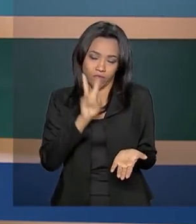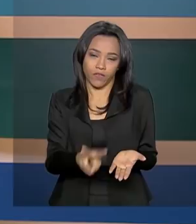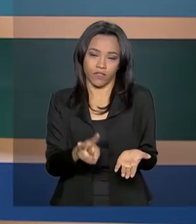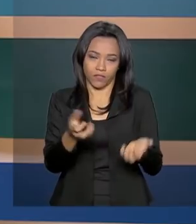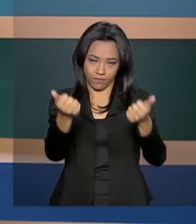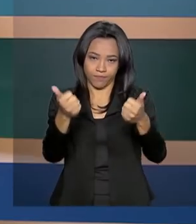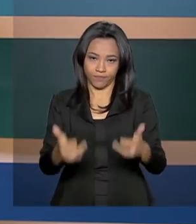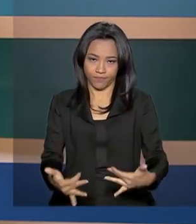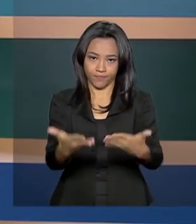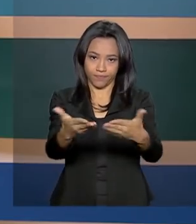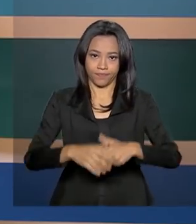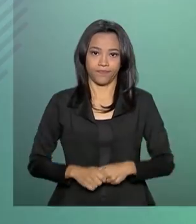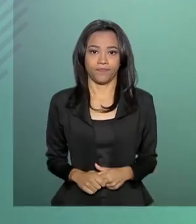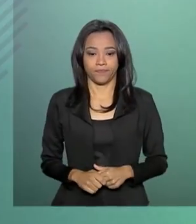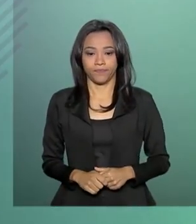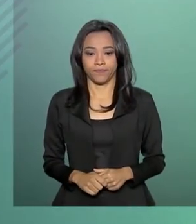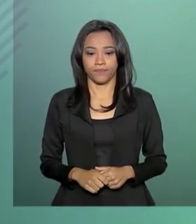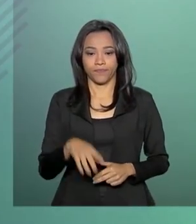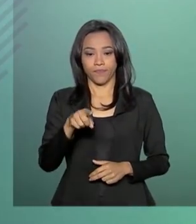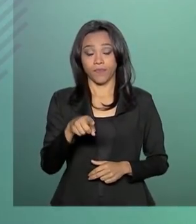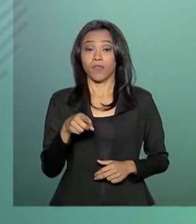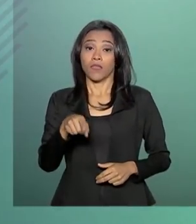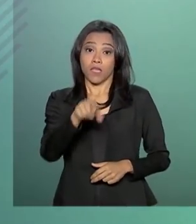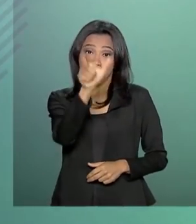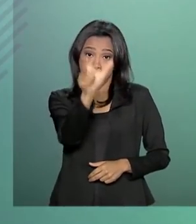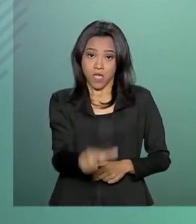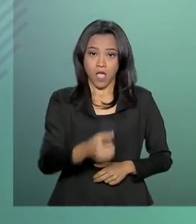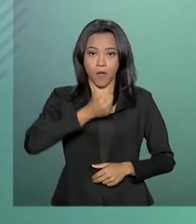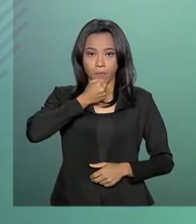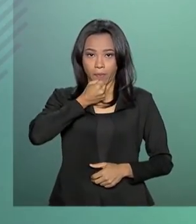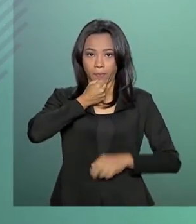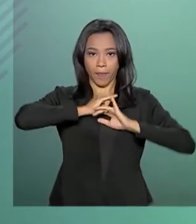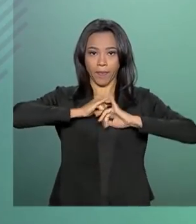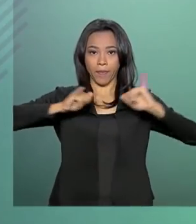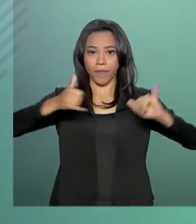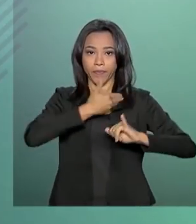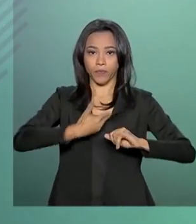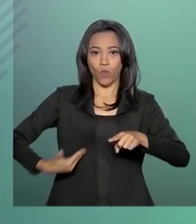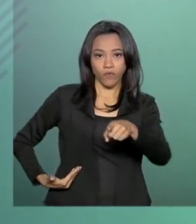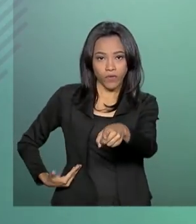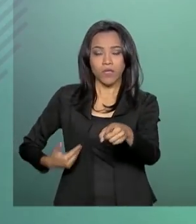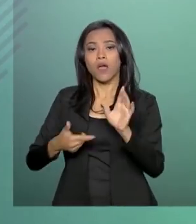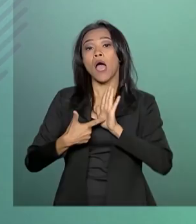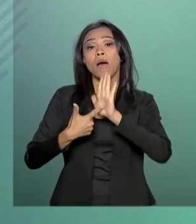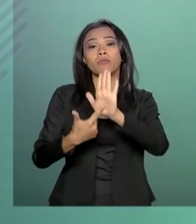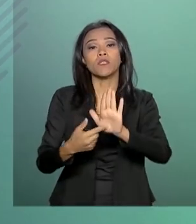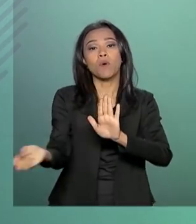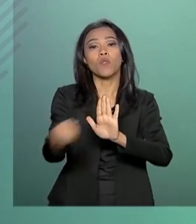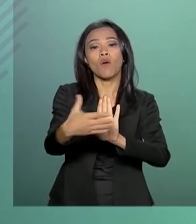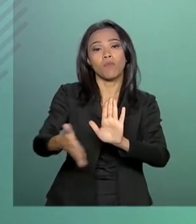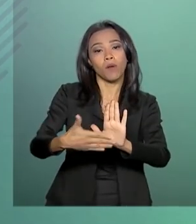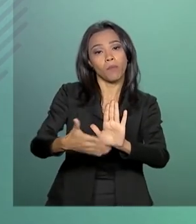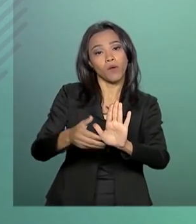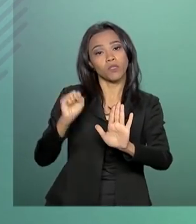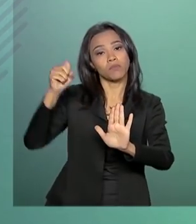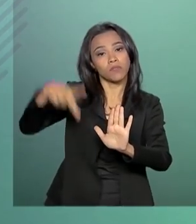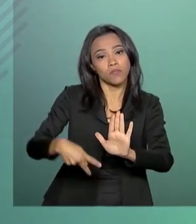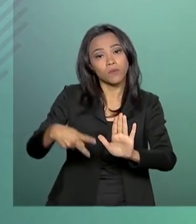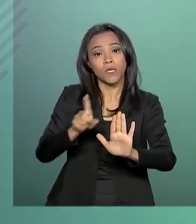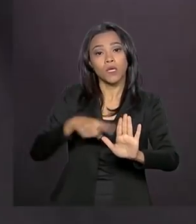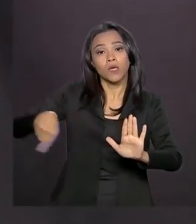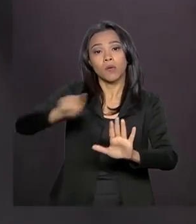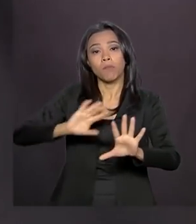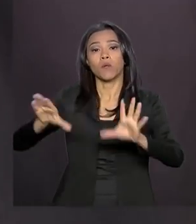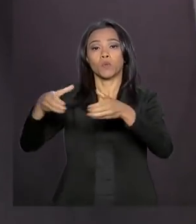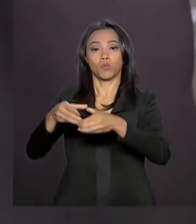na reportagem. O porta-voz da Presidência da República apresentou uma nova proposta de aposentadoria para os policiais